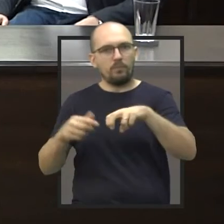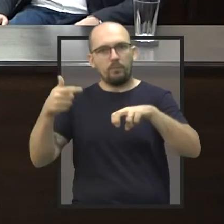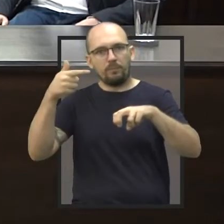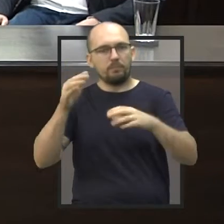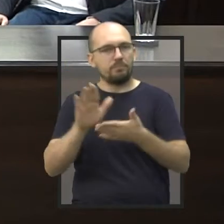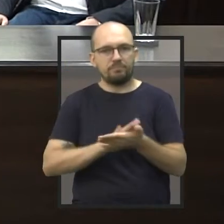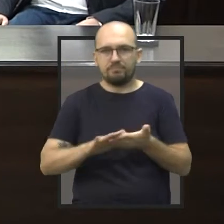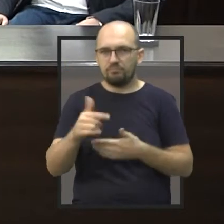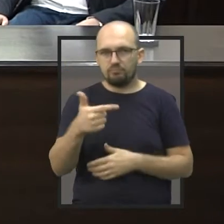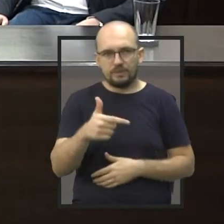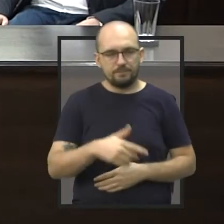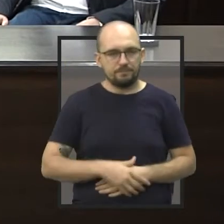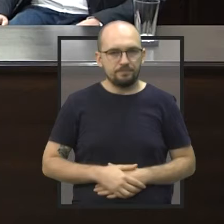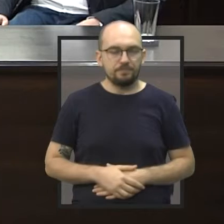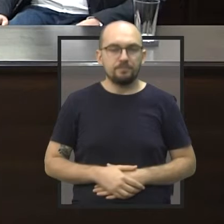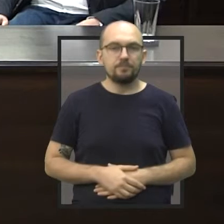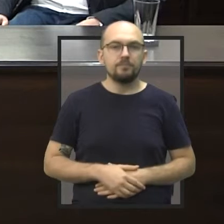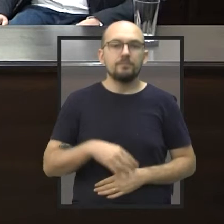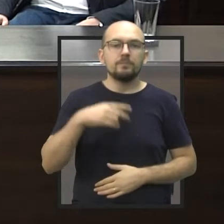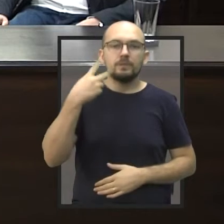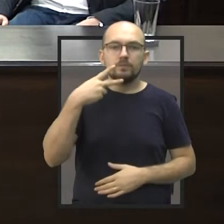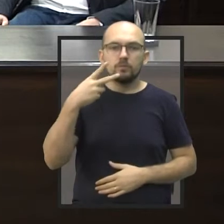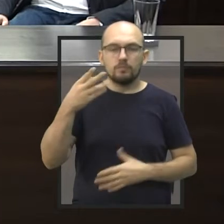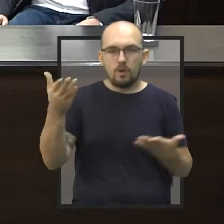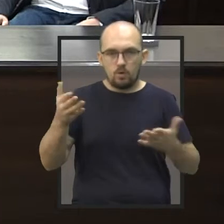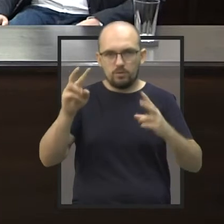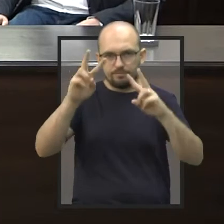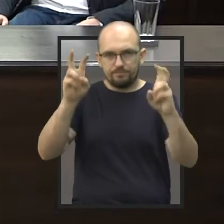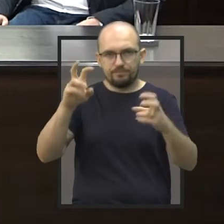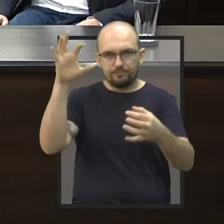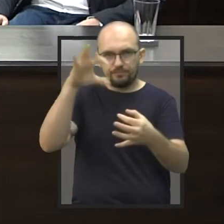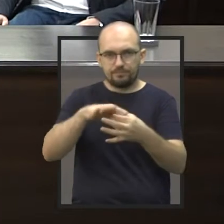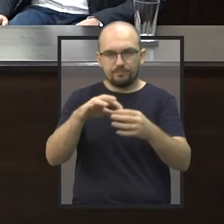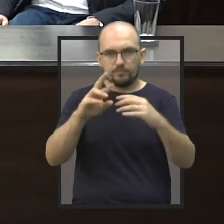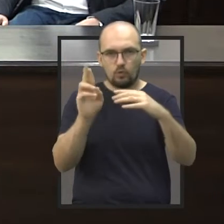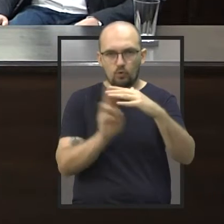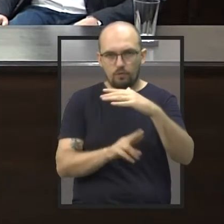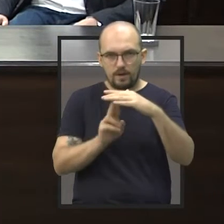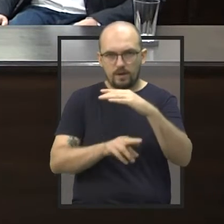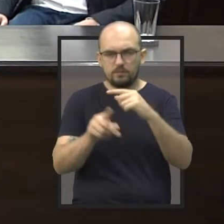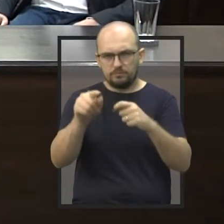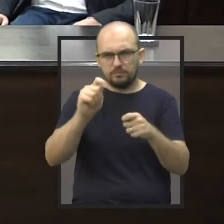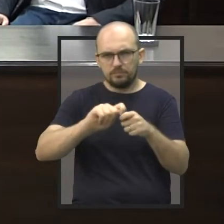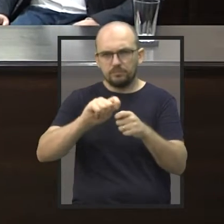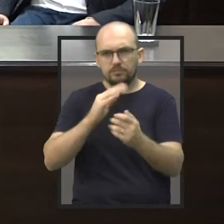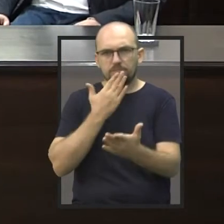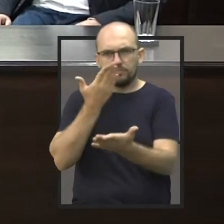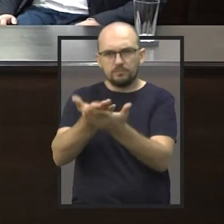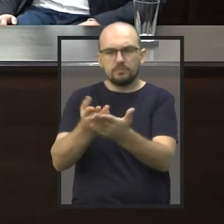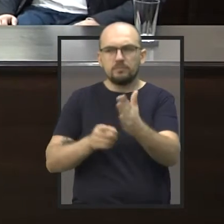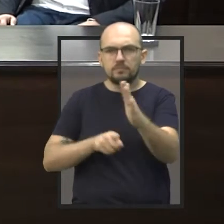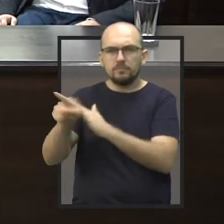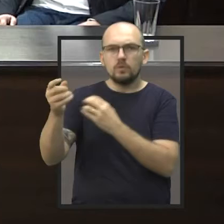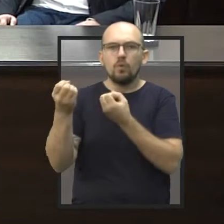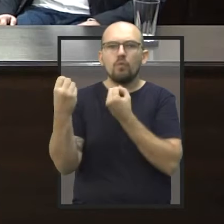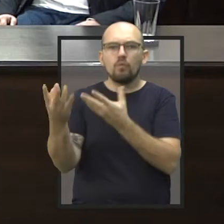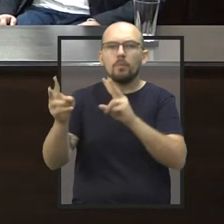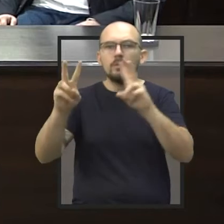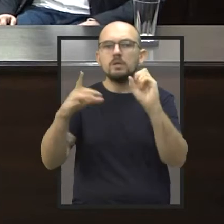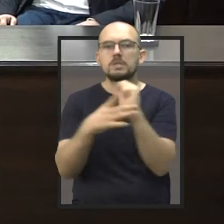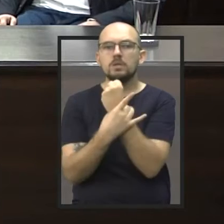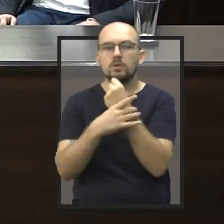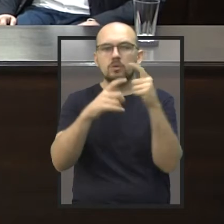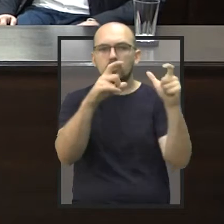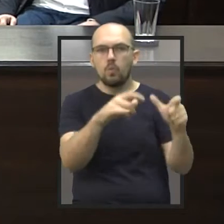Imperador, ainda falando sobre a rodoviária agora, o senhor fez um requerimento pedindo informações acerca da segurança ali do local,